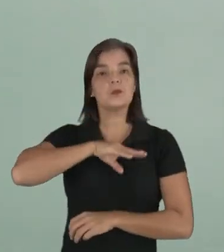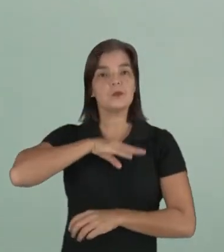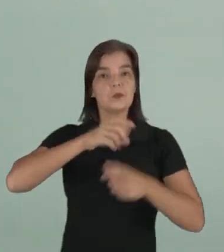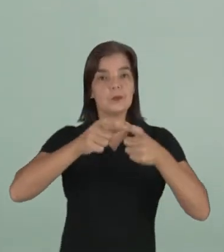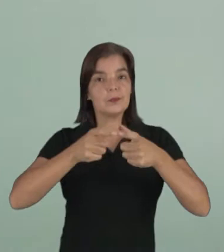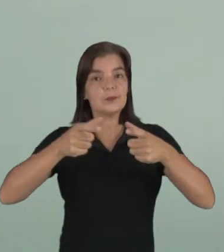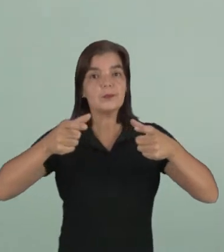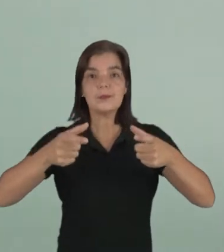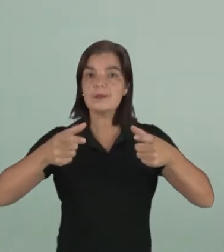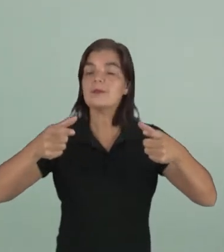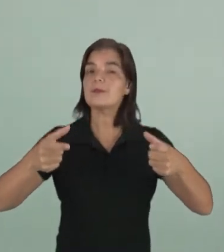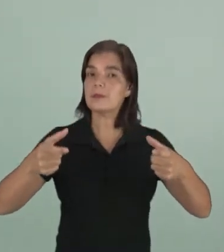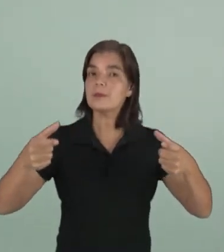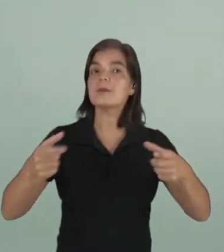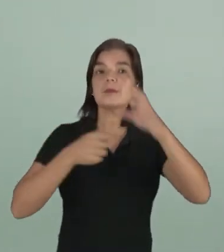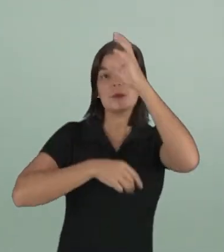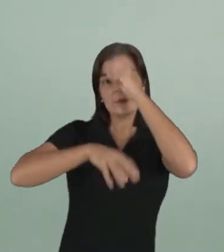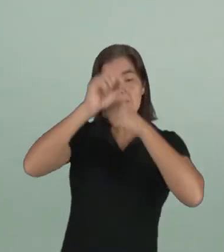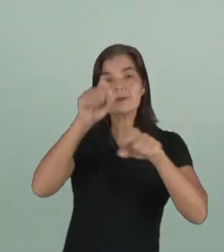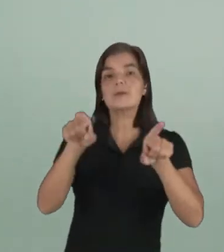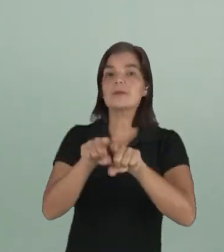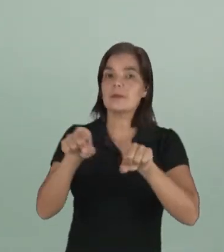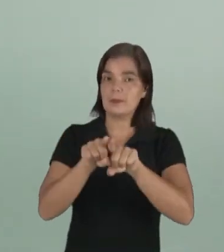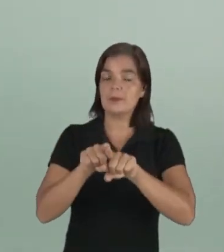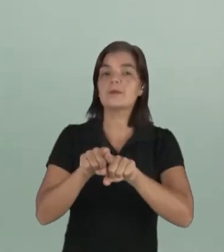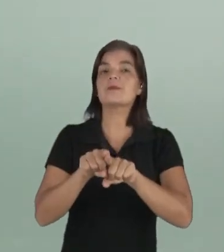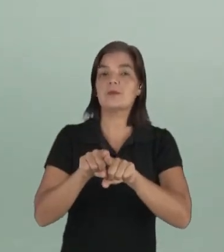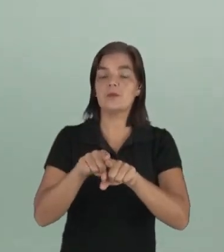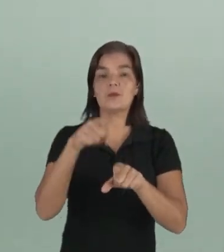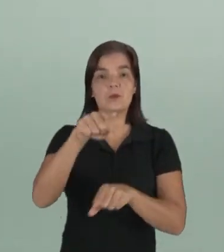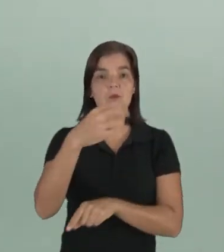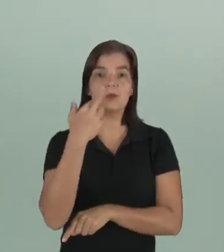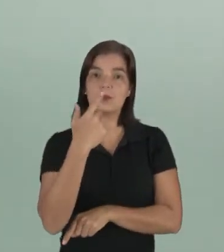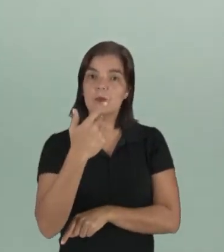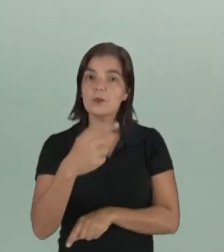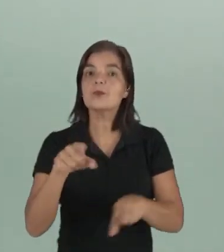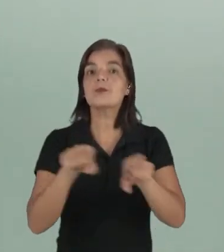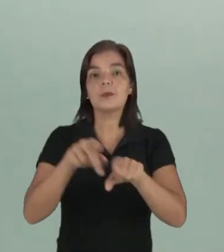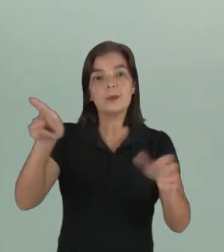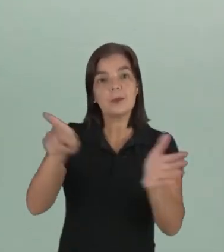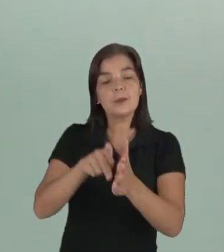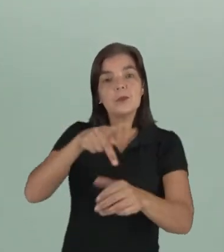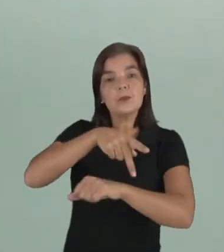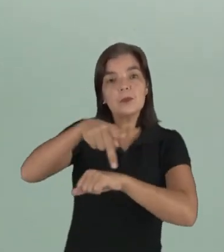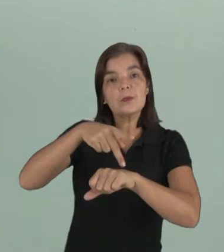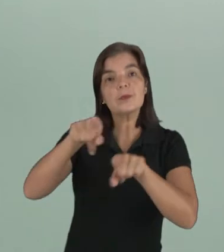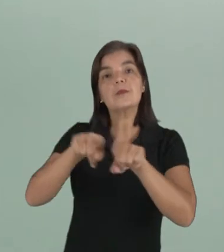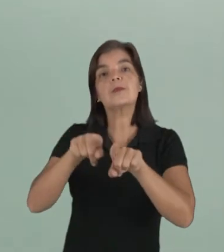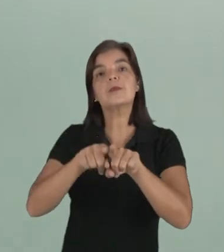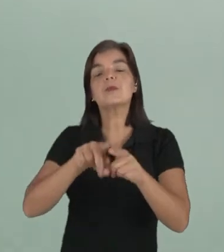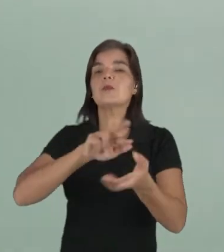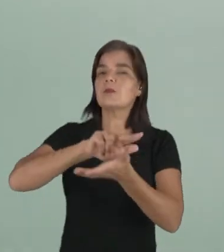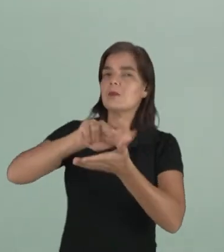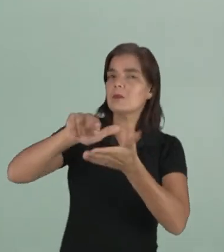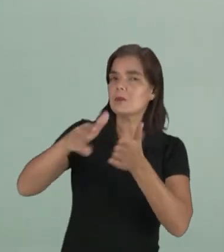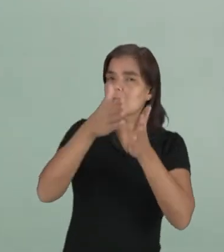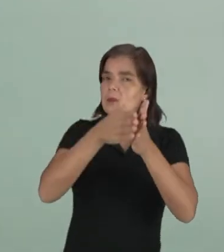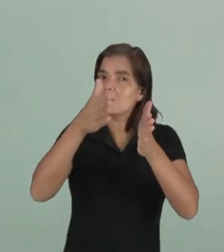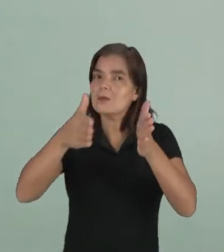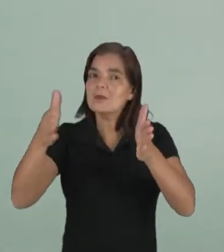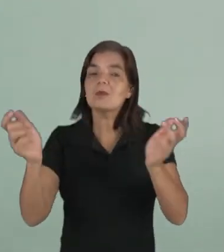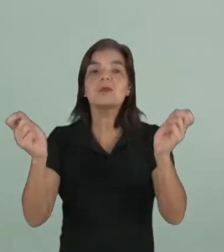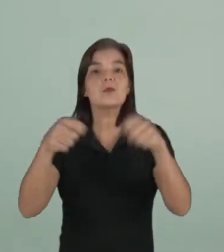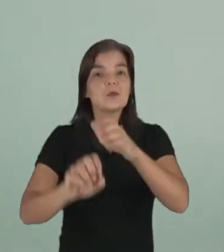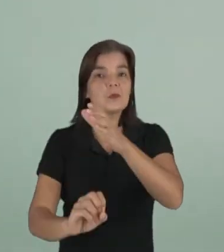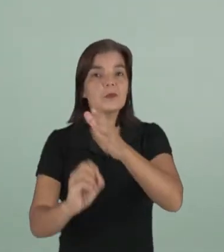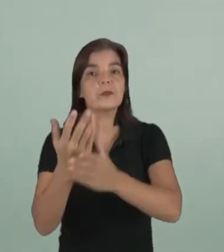aumentando, aprender a norma padrão do seu idioma, tá bom? Então, há várias fases para que isso